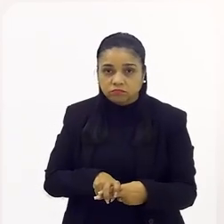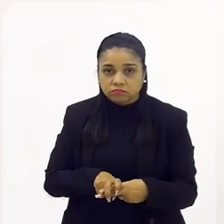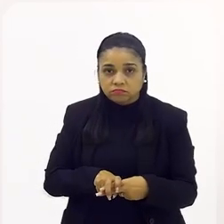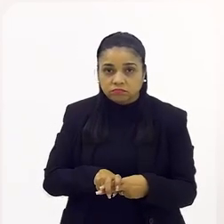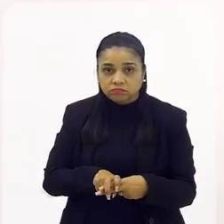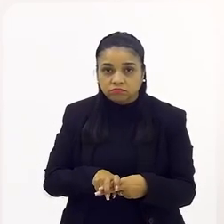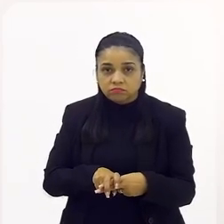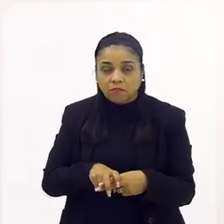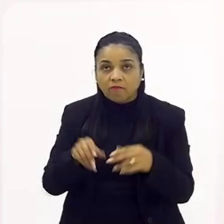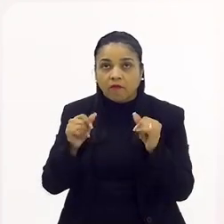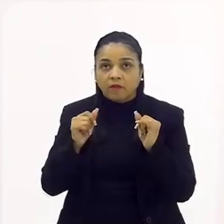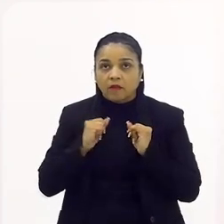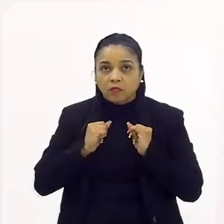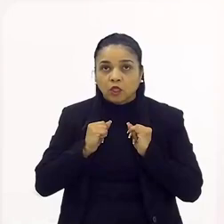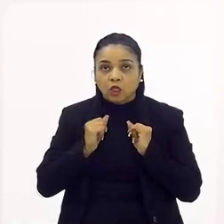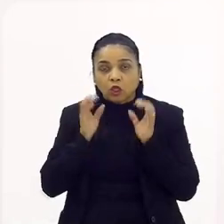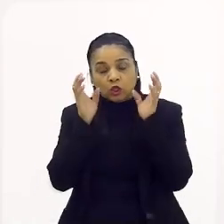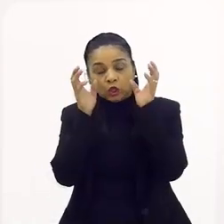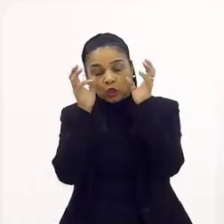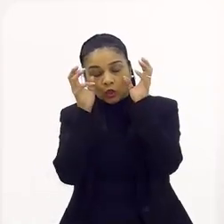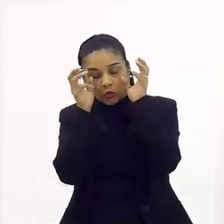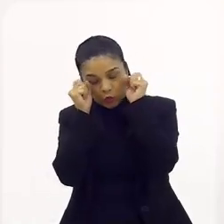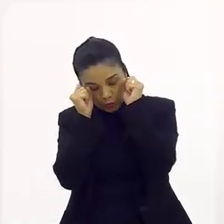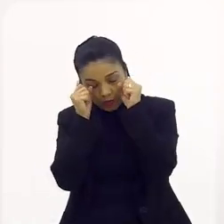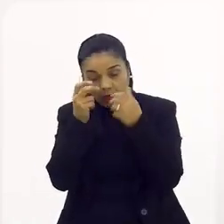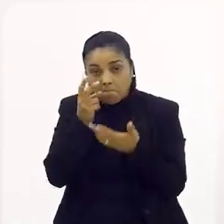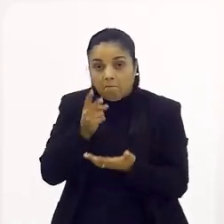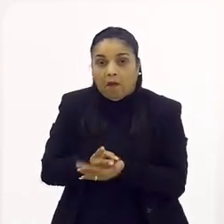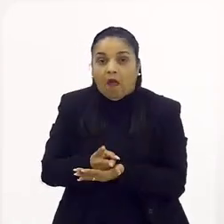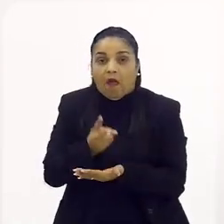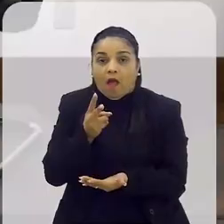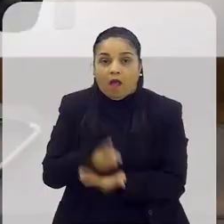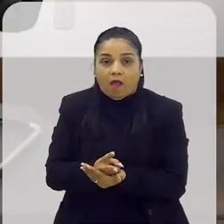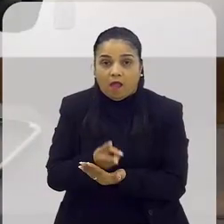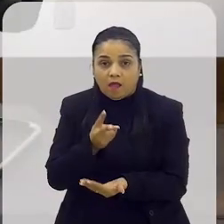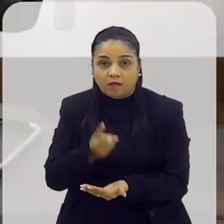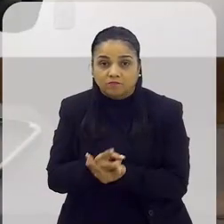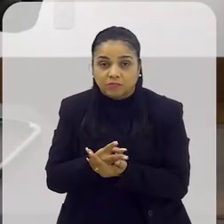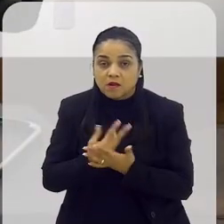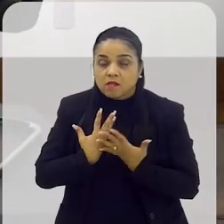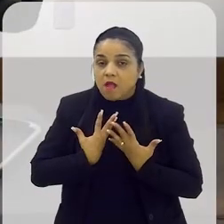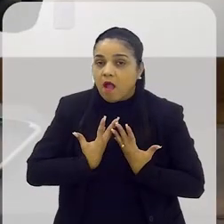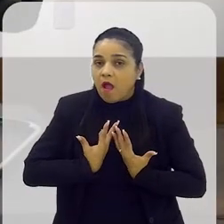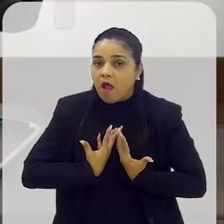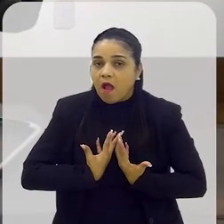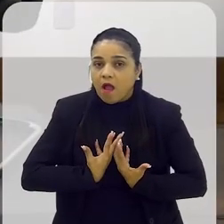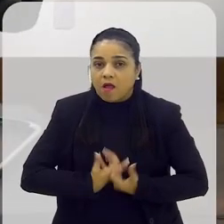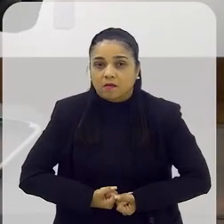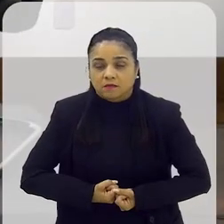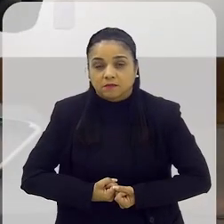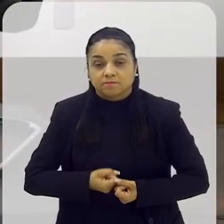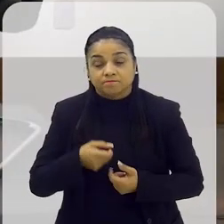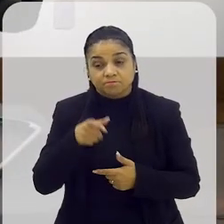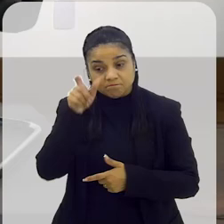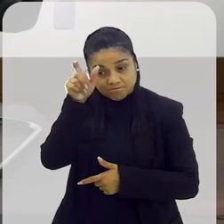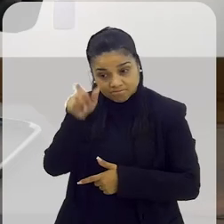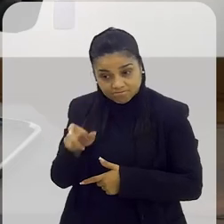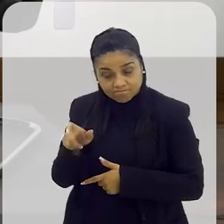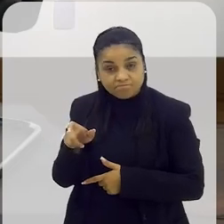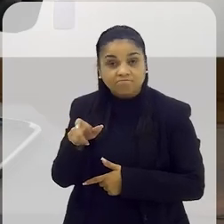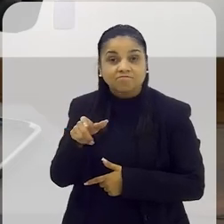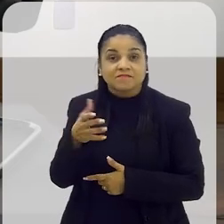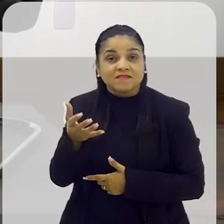cadeira que ela estava. Por ela, ela dormia ali e ali ela iria ficar. É muita coisa. Porque, mas